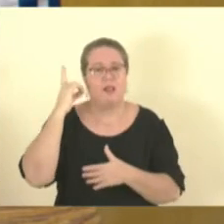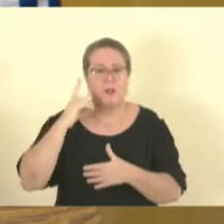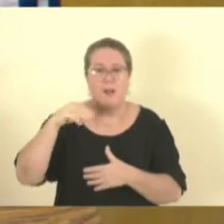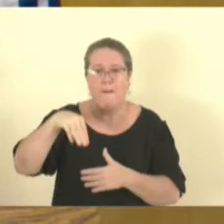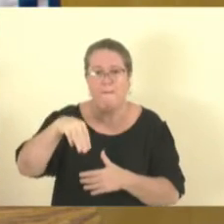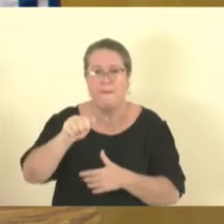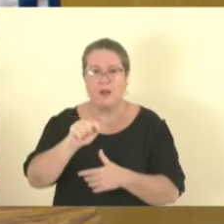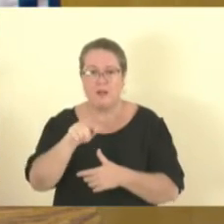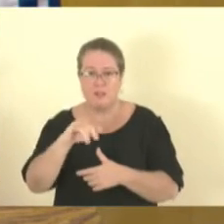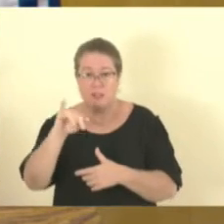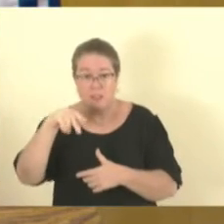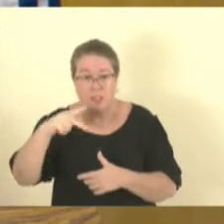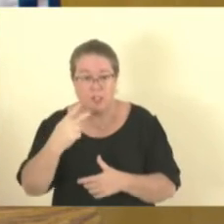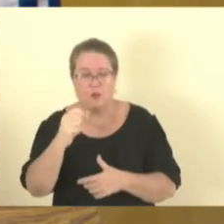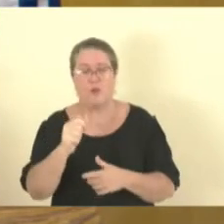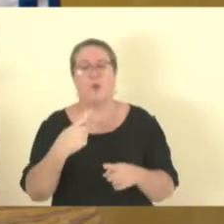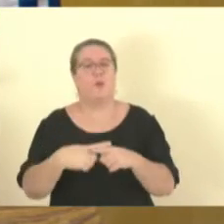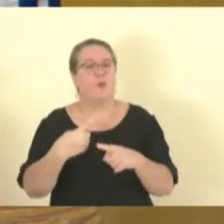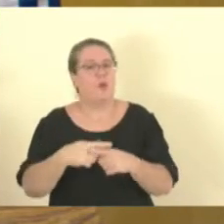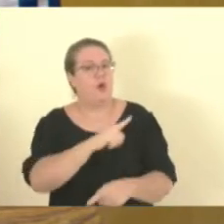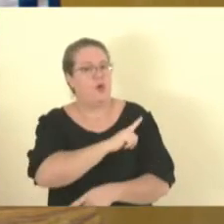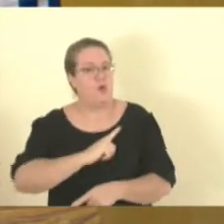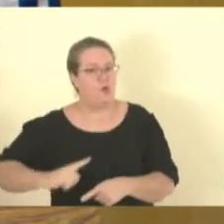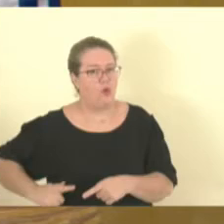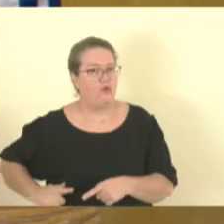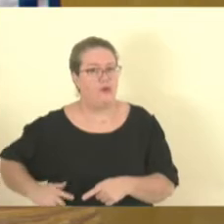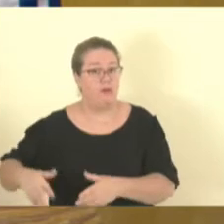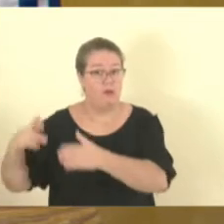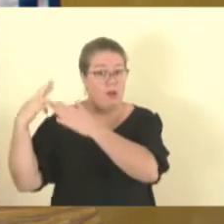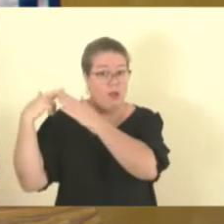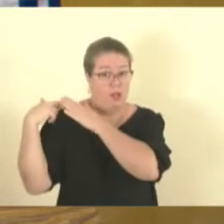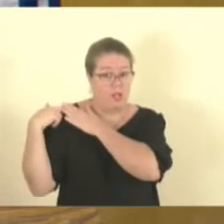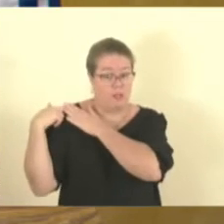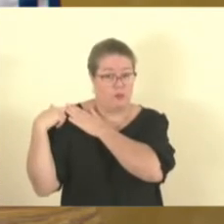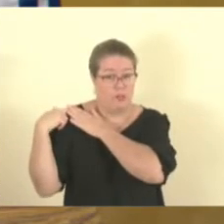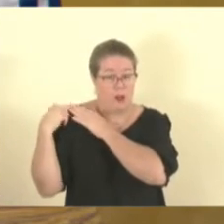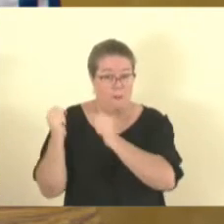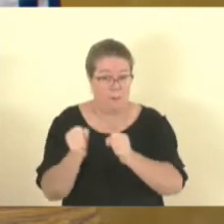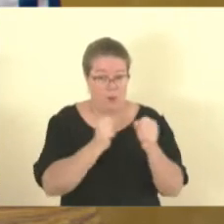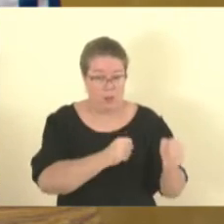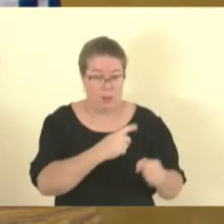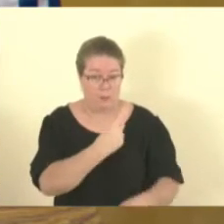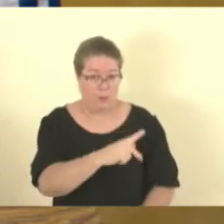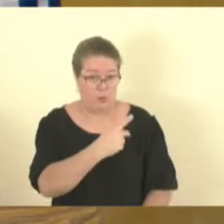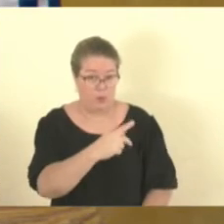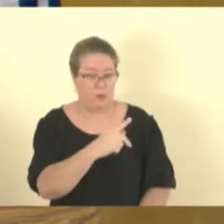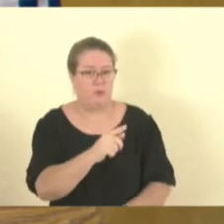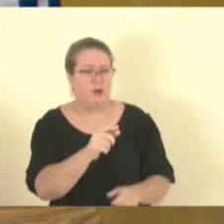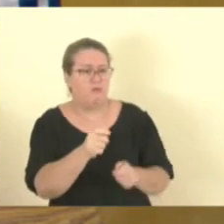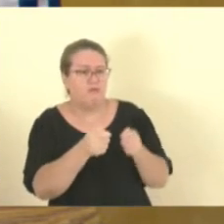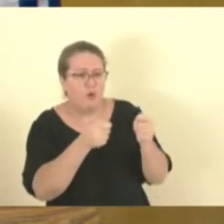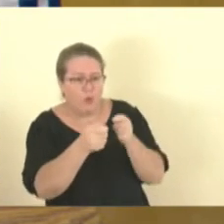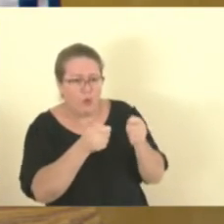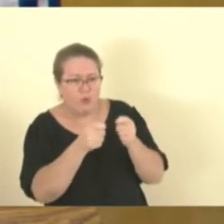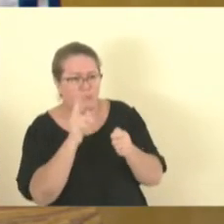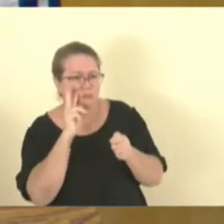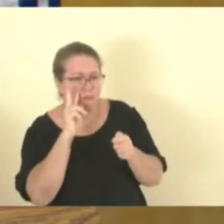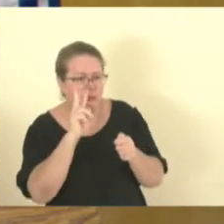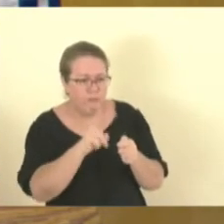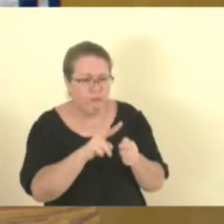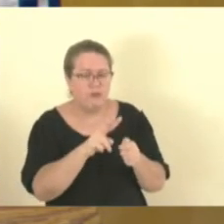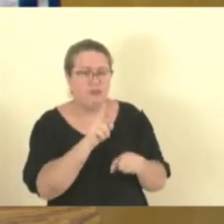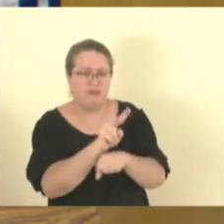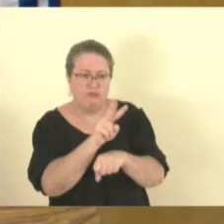intervenção, porque o governo assumiu a responsabilidade do poder público fazer a fiscalização naquele local em que a Rodossol